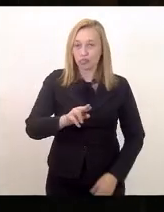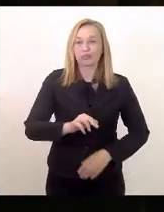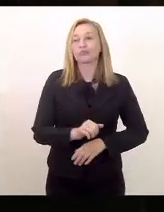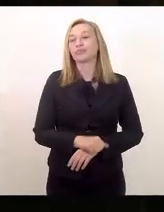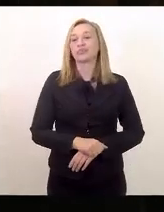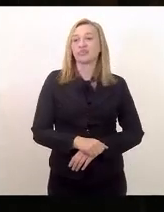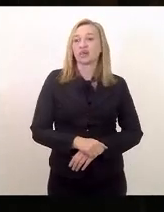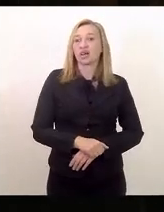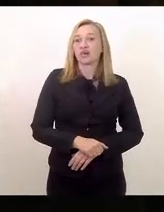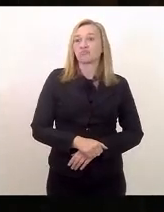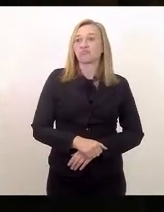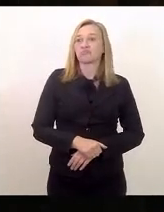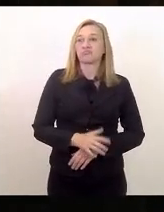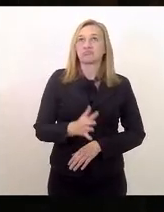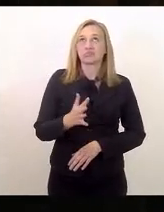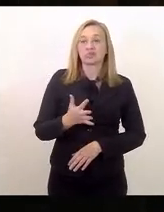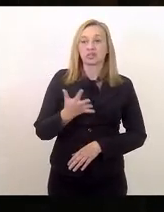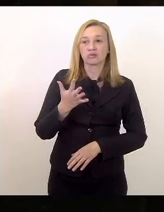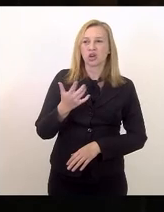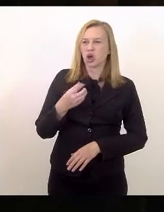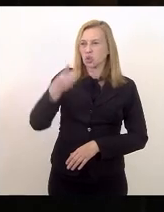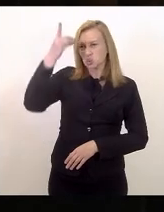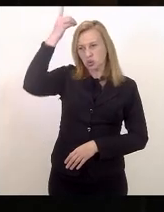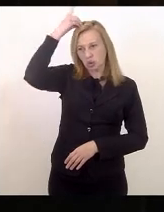eu não tenho o dom da profecia.